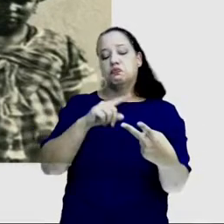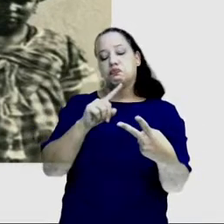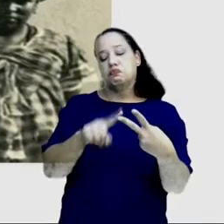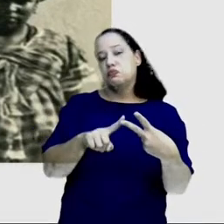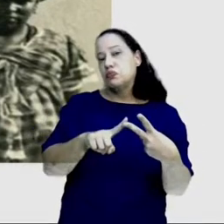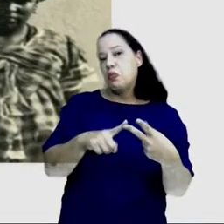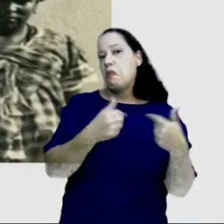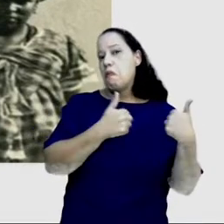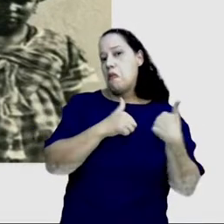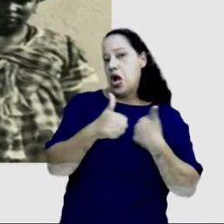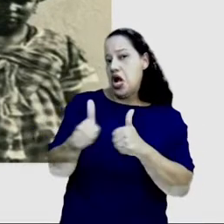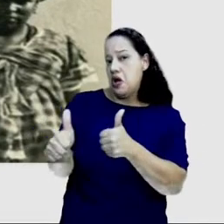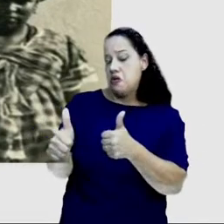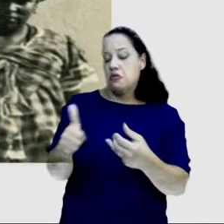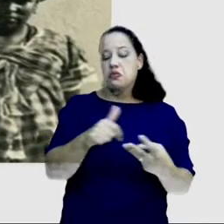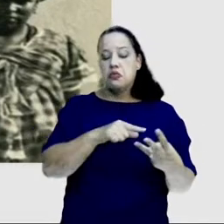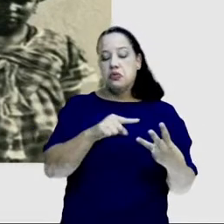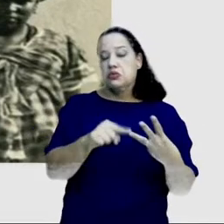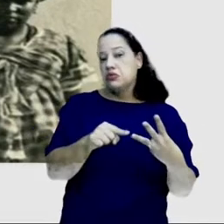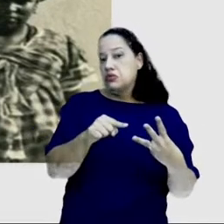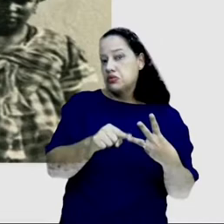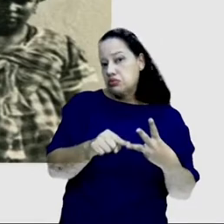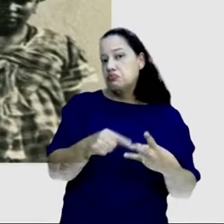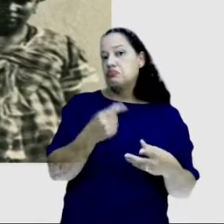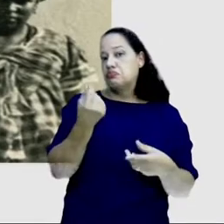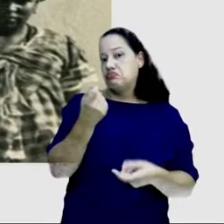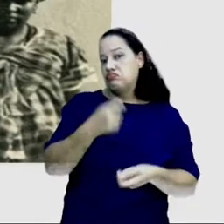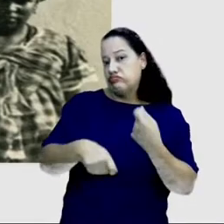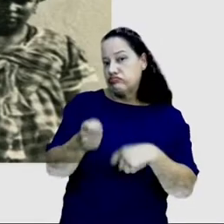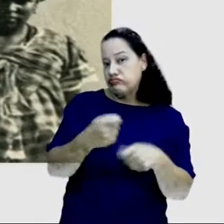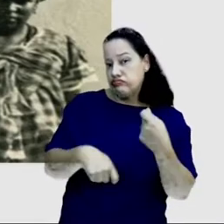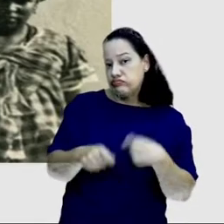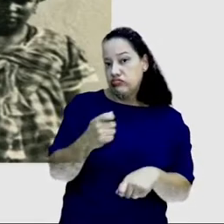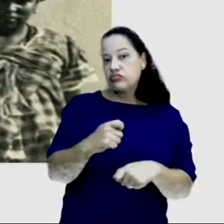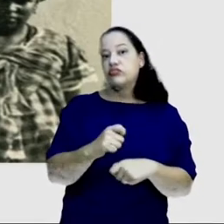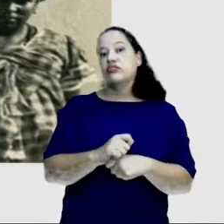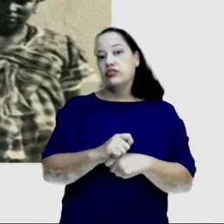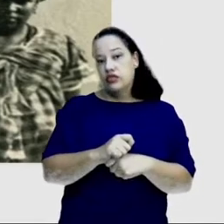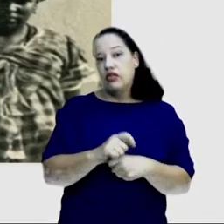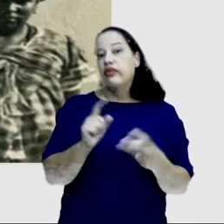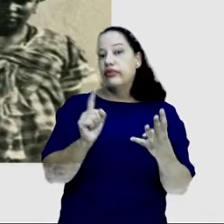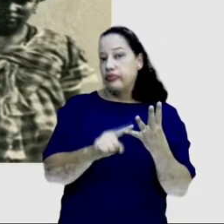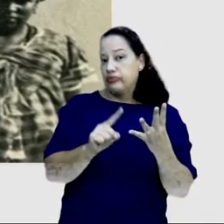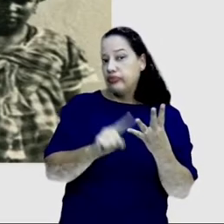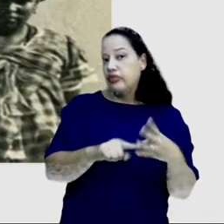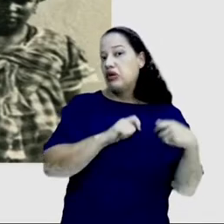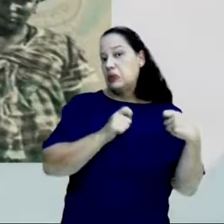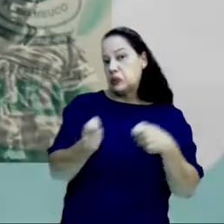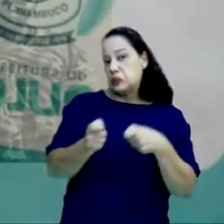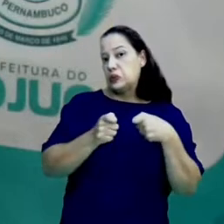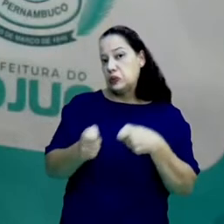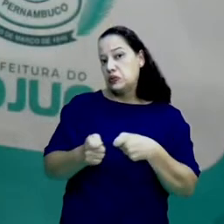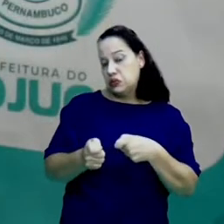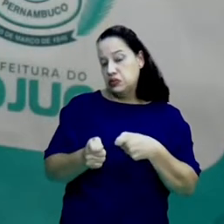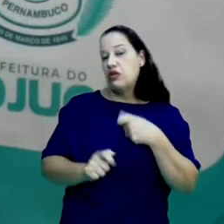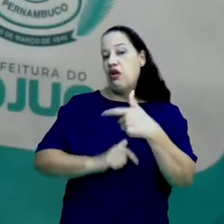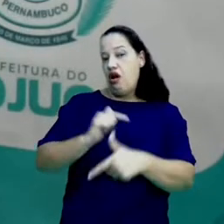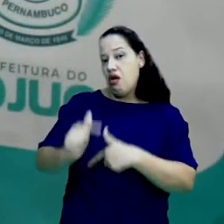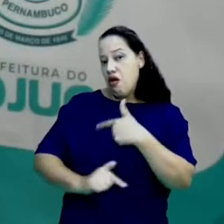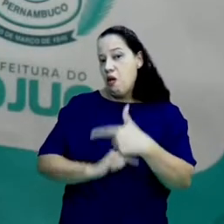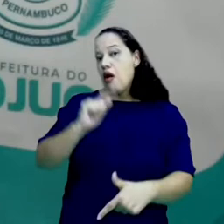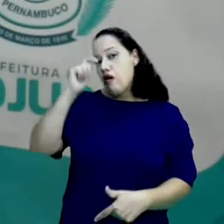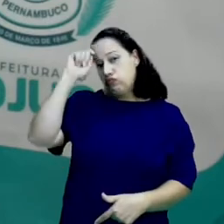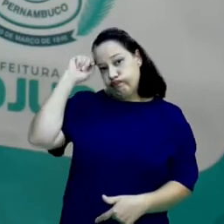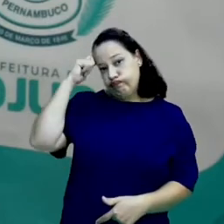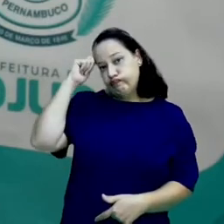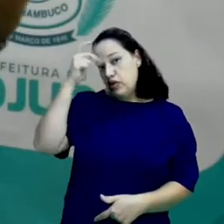com perseguições ou por questões econômicas, com uma exploração do trabalho africano. Aí, falando aqui com vocês sobre a